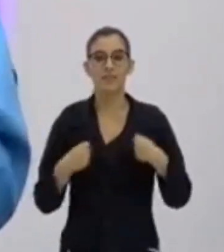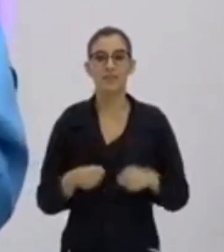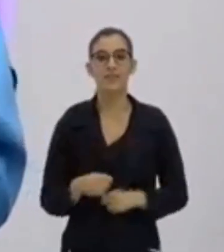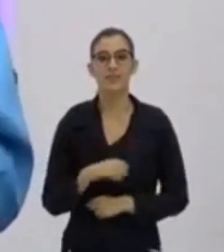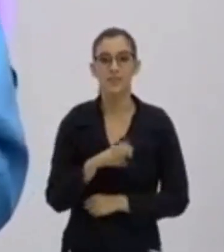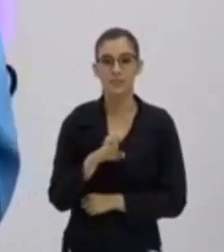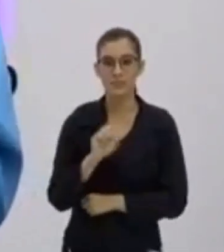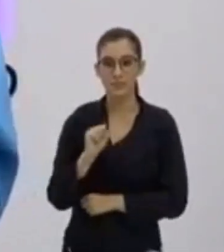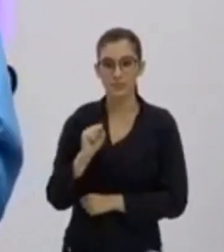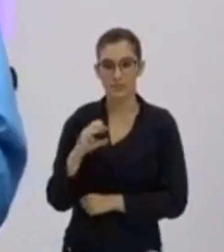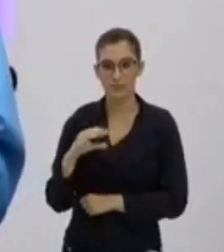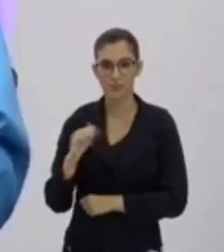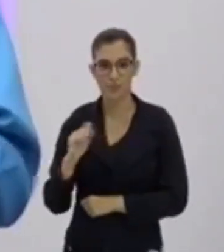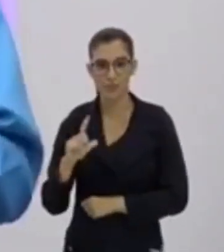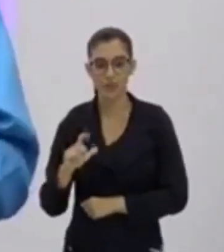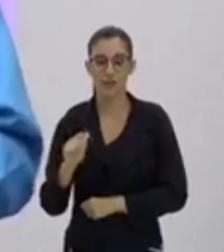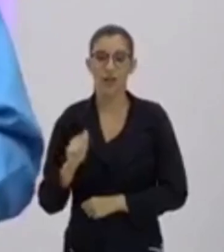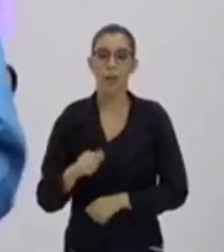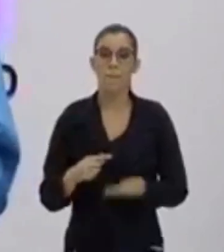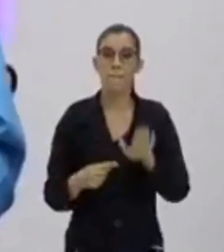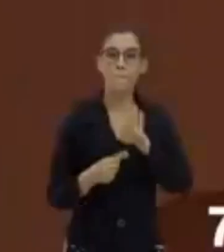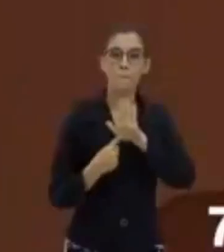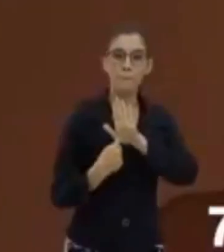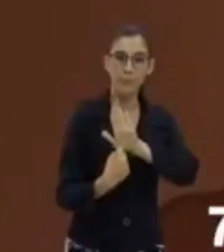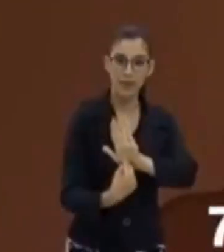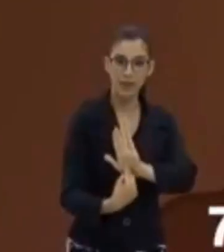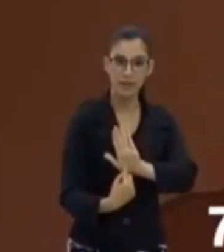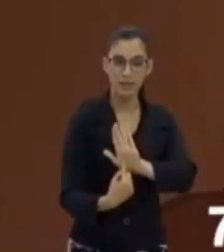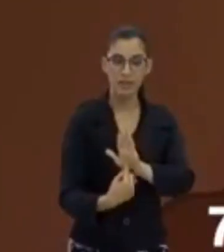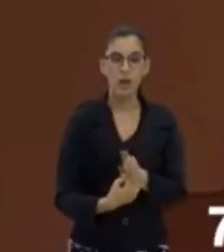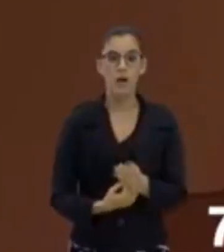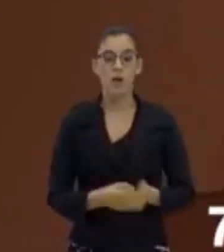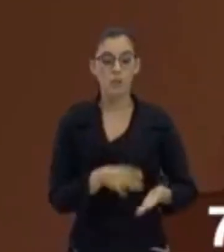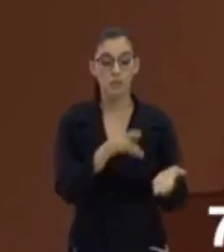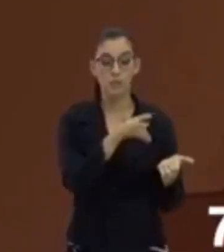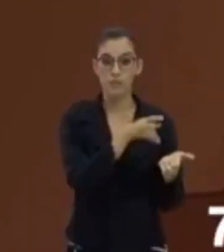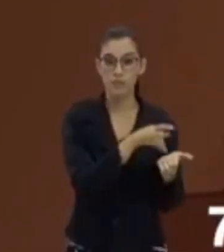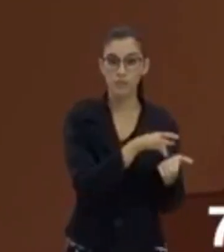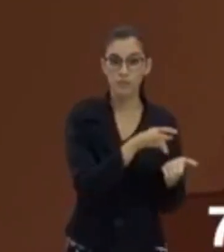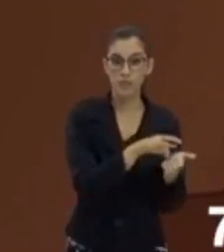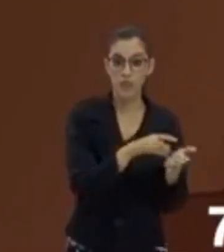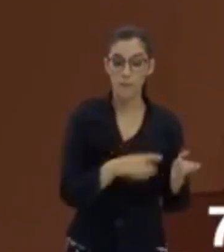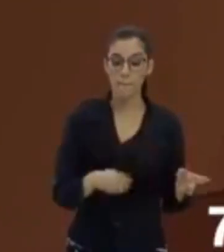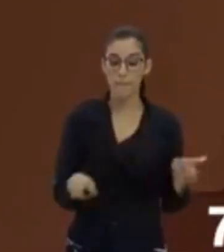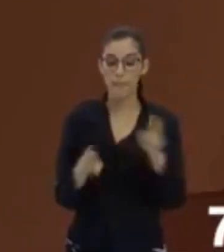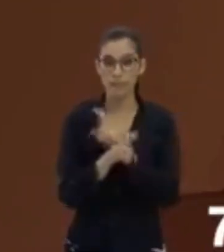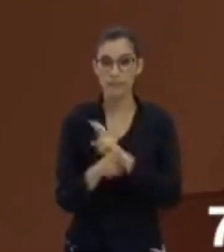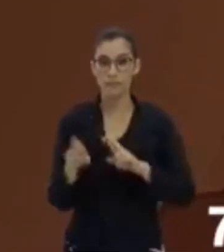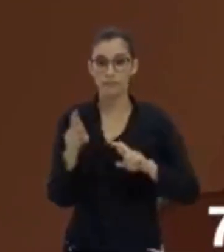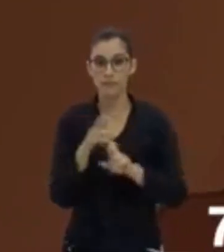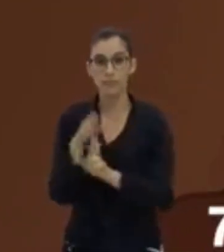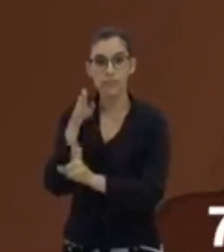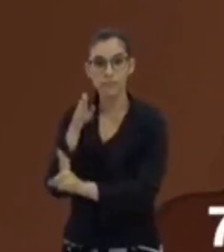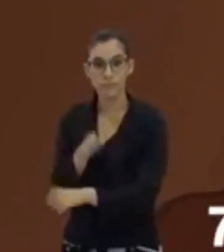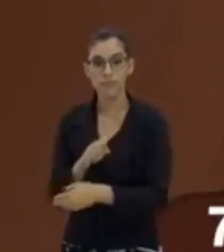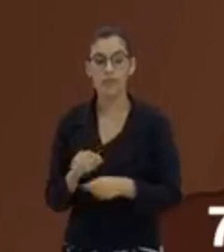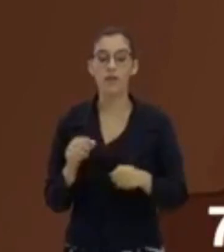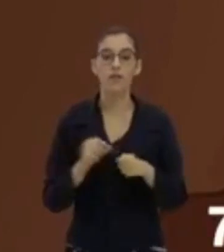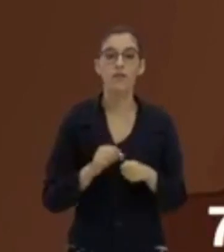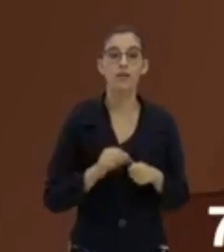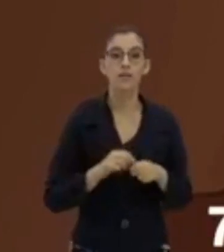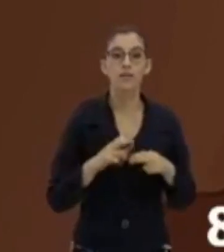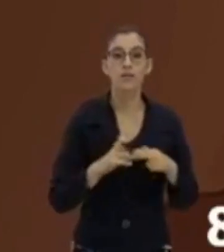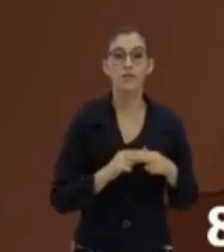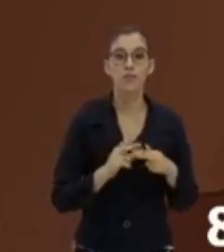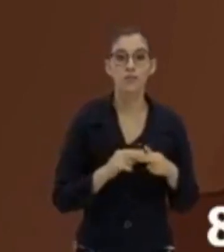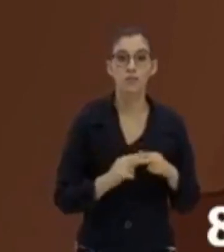e o representado. Tranquilo? Volta comigo aqui para o quadro. Bom, para você fazer uso da escala, nós